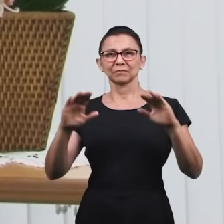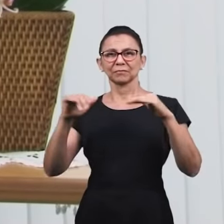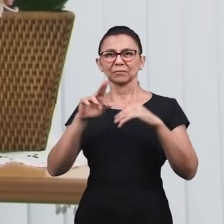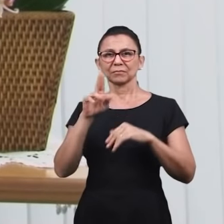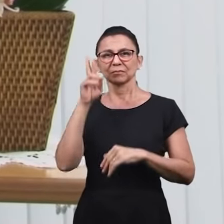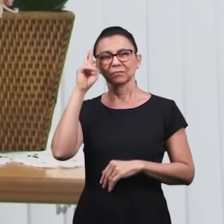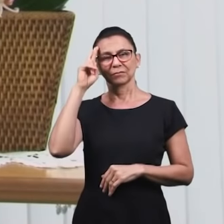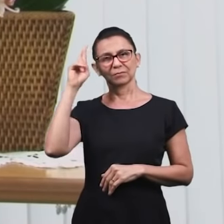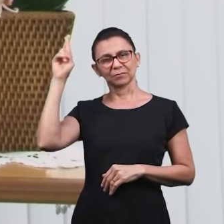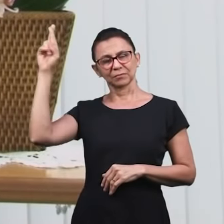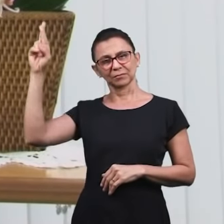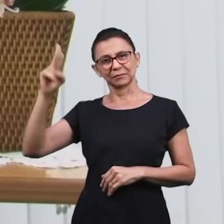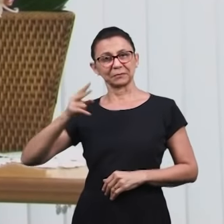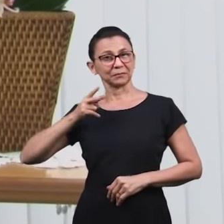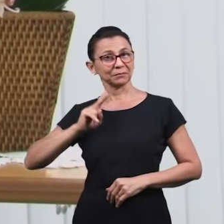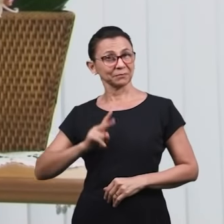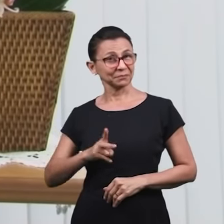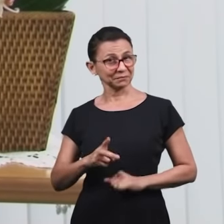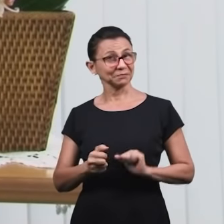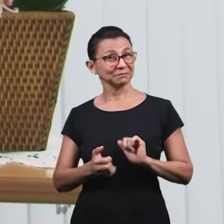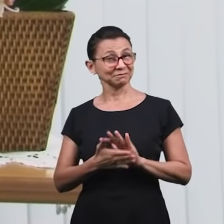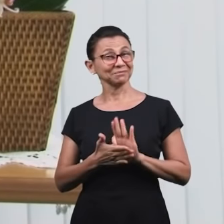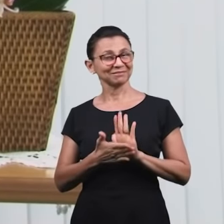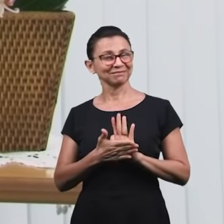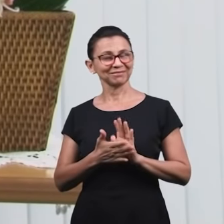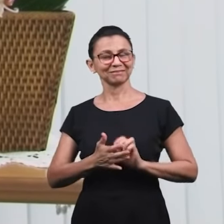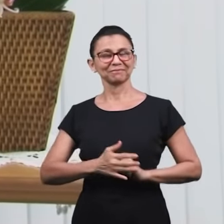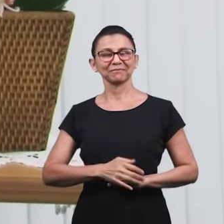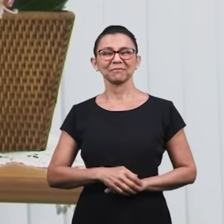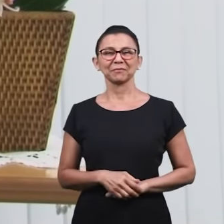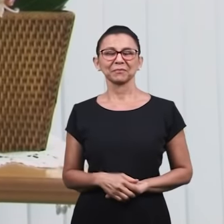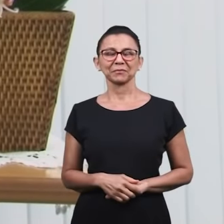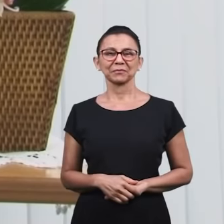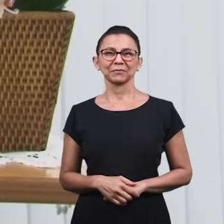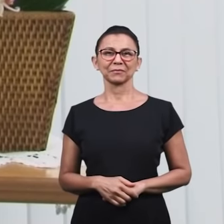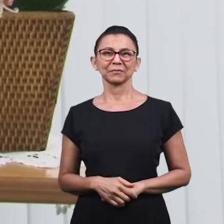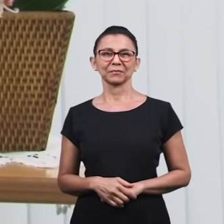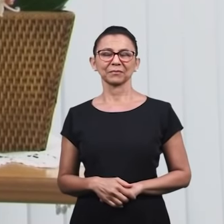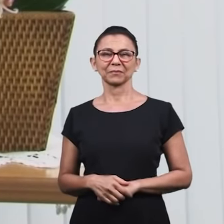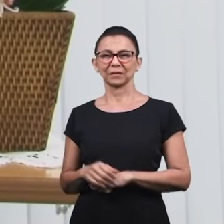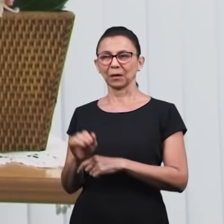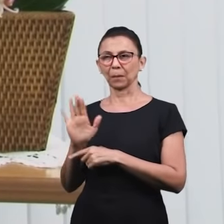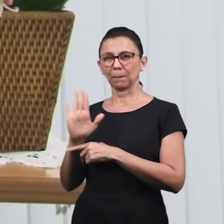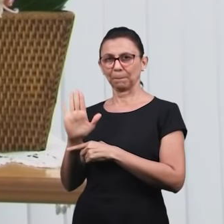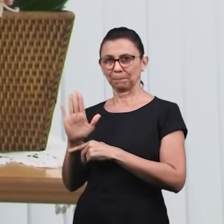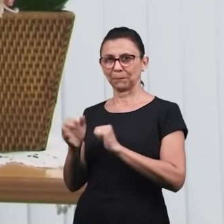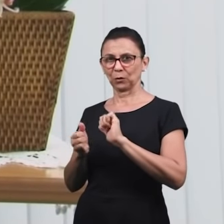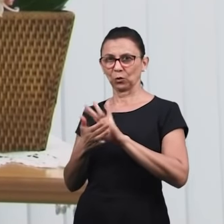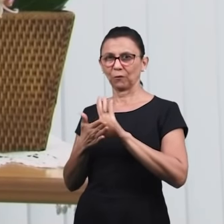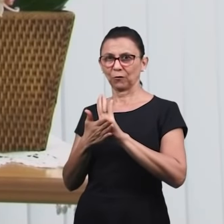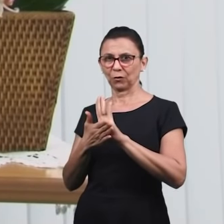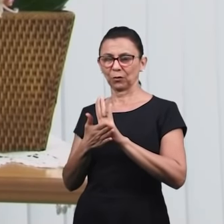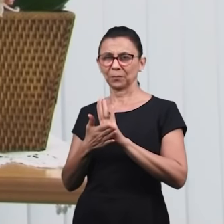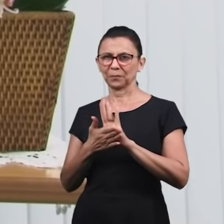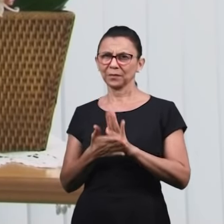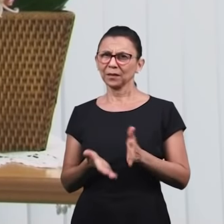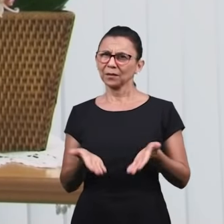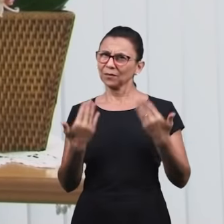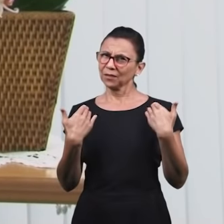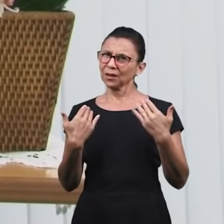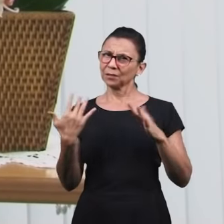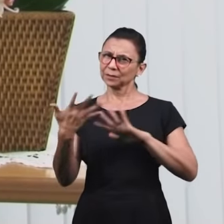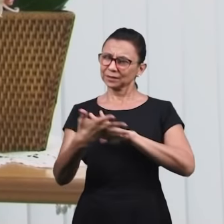Glória a Jesus. Seja louvado o nome do nosso Deus. Vamos continuar louvando, adorando ao Senhor. Mais um louvor que vai ser